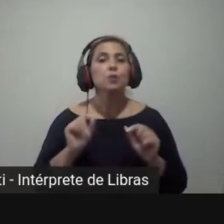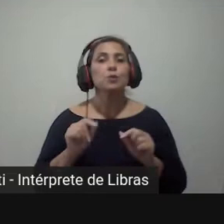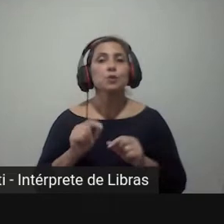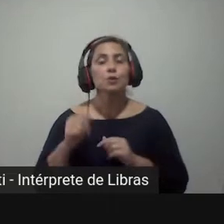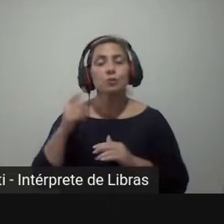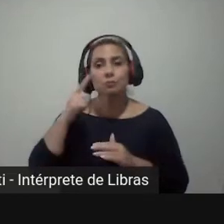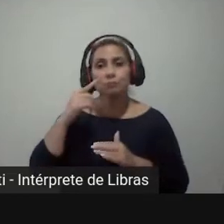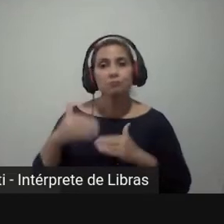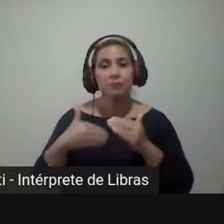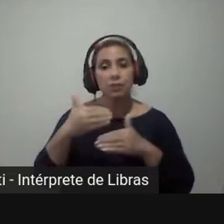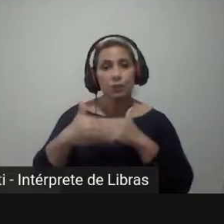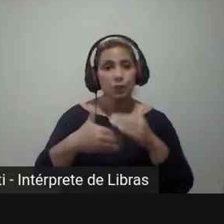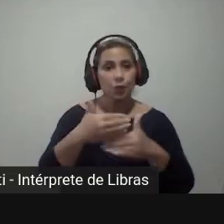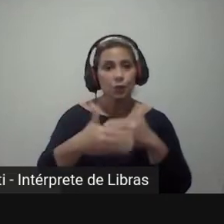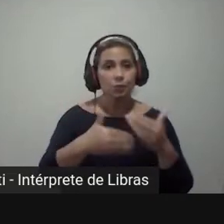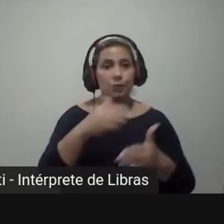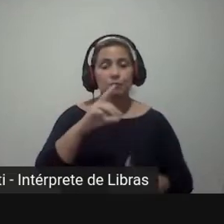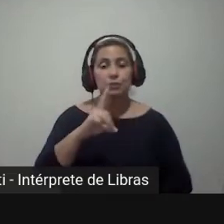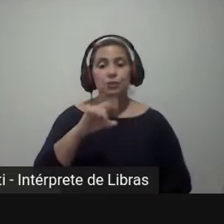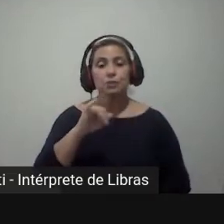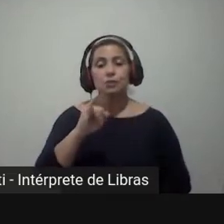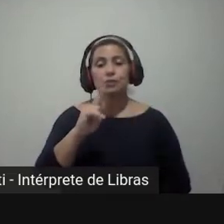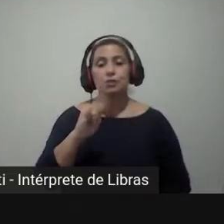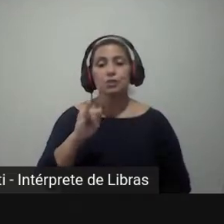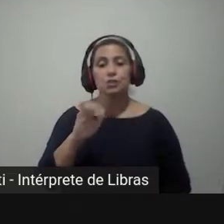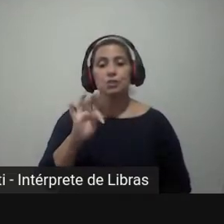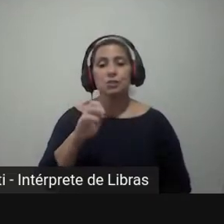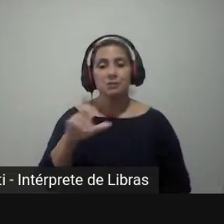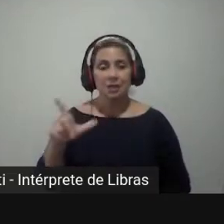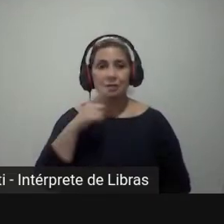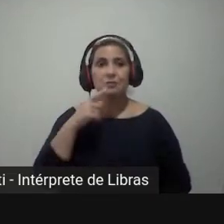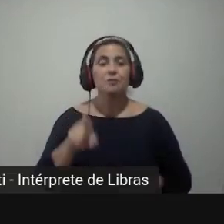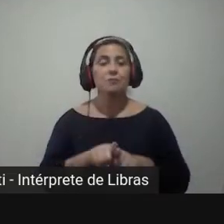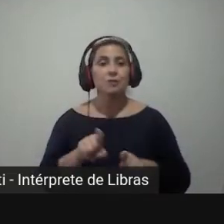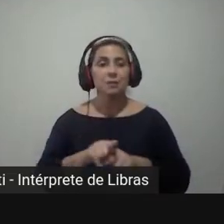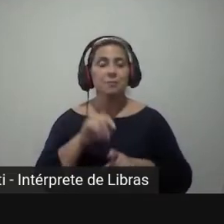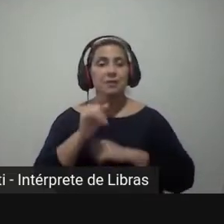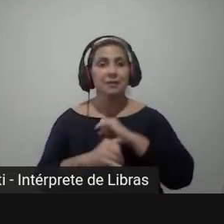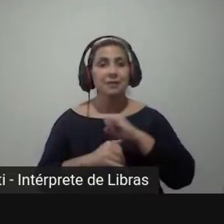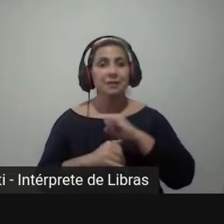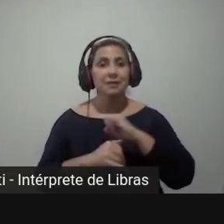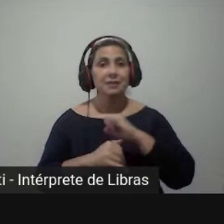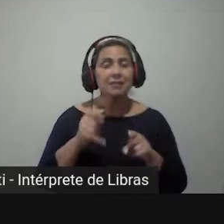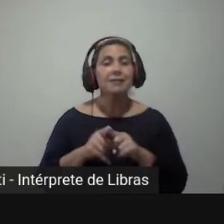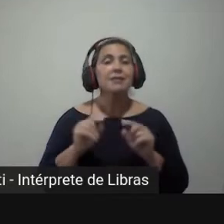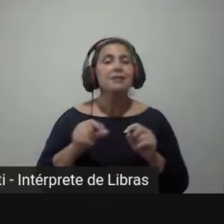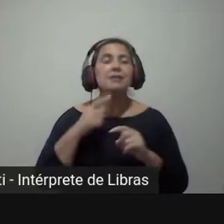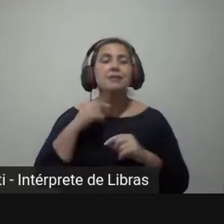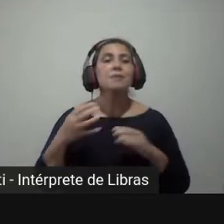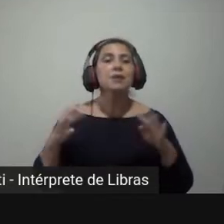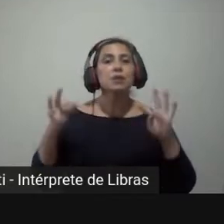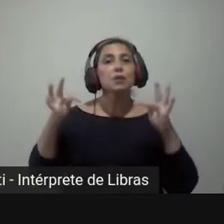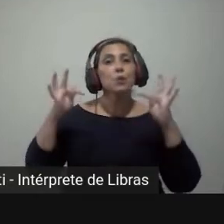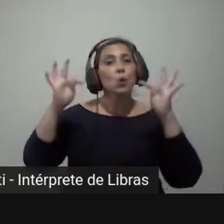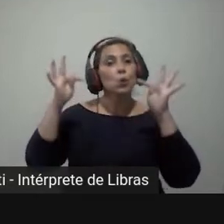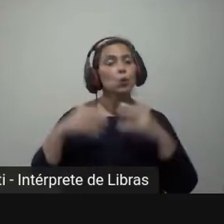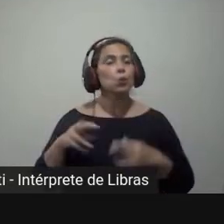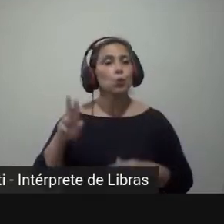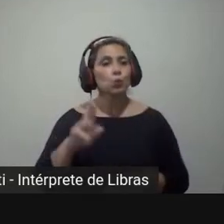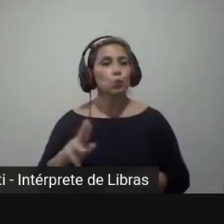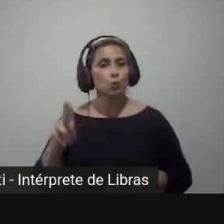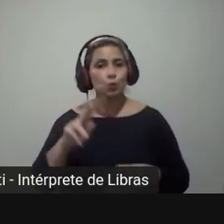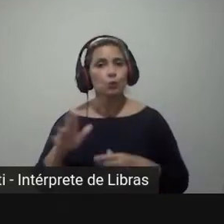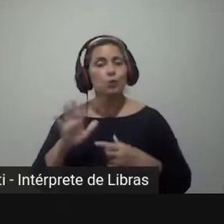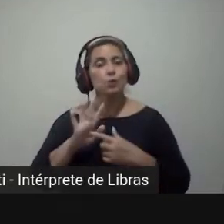processo de digitalização e oferta na internet ocorreu nos primeiros momentos em que a tecnologia esteve disponível o que trouxe